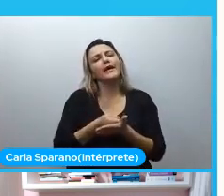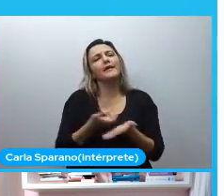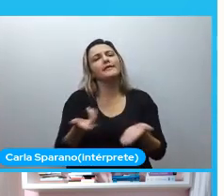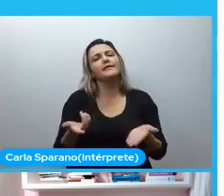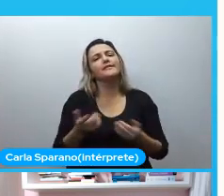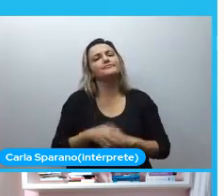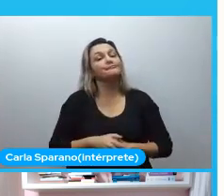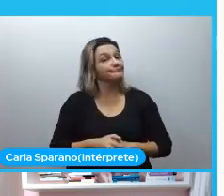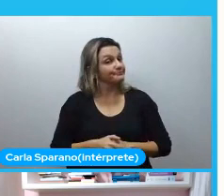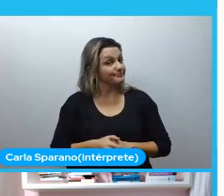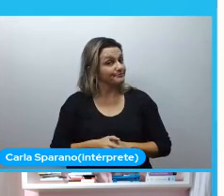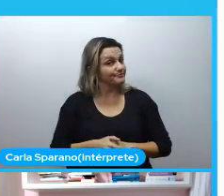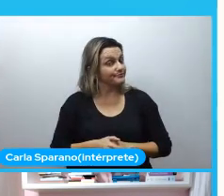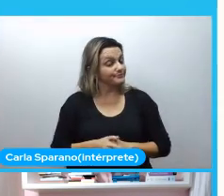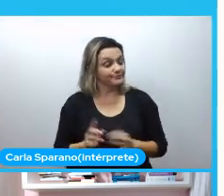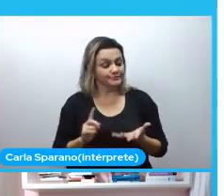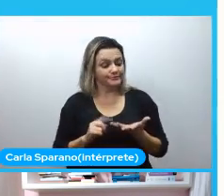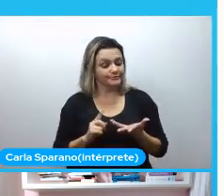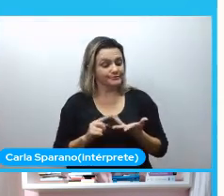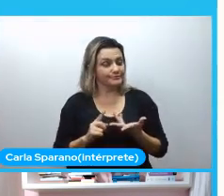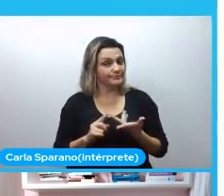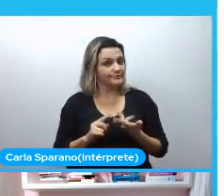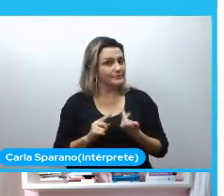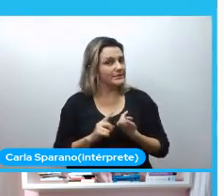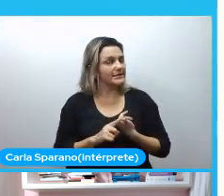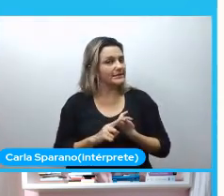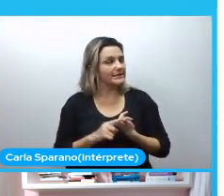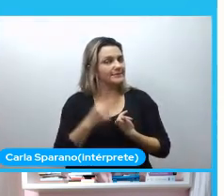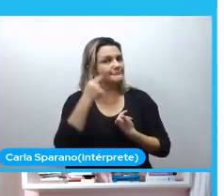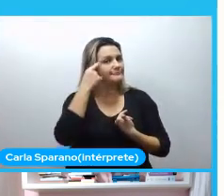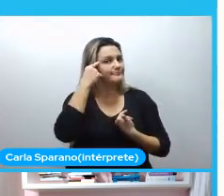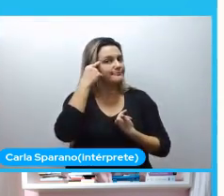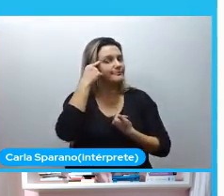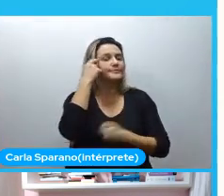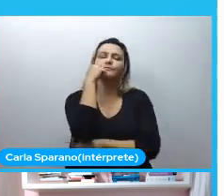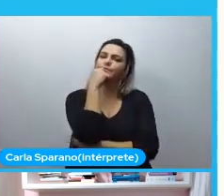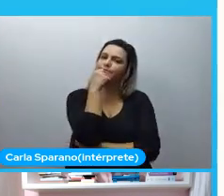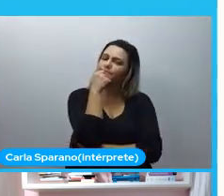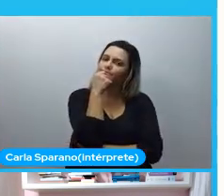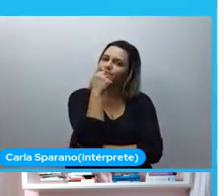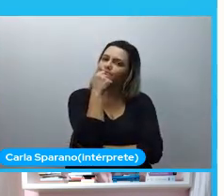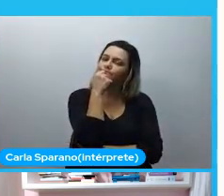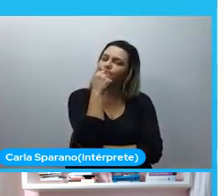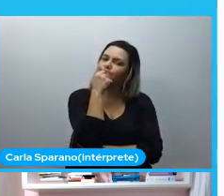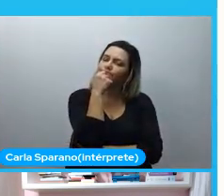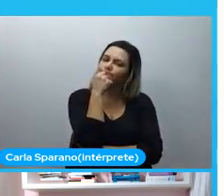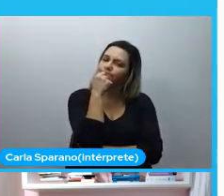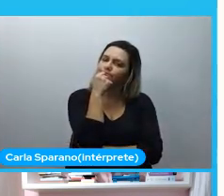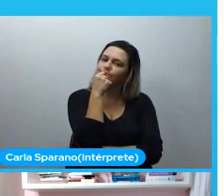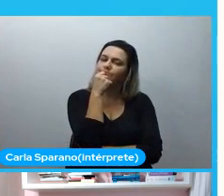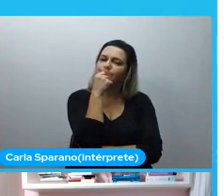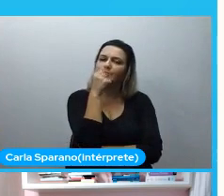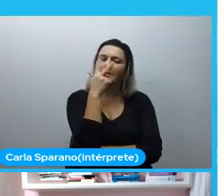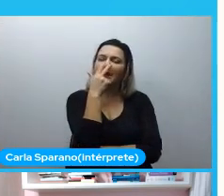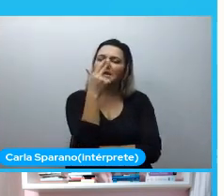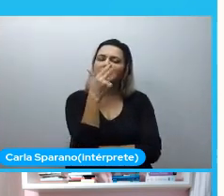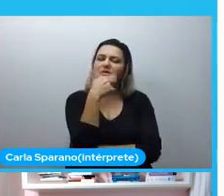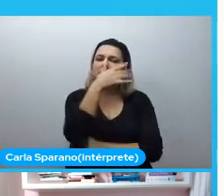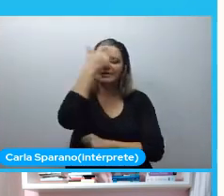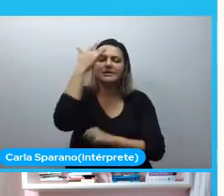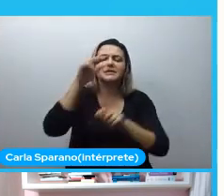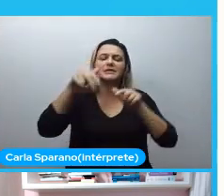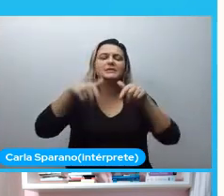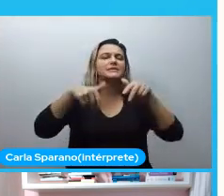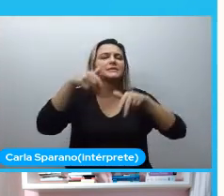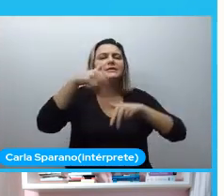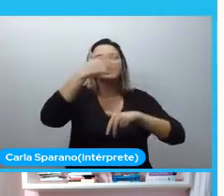eu acho que uma série de coisas a gente começou a pensar um pouco mais e que elas estavam totalmente invisíveis, eram coisas que a gente realmente